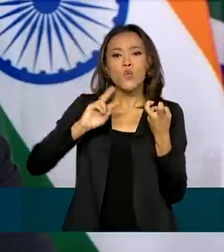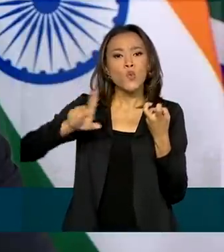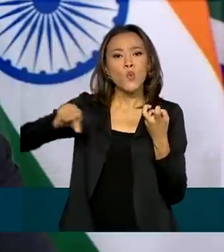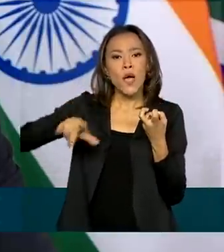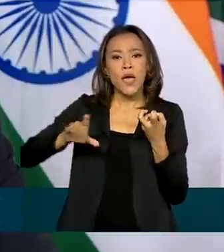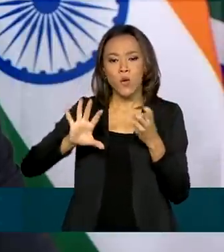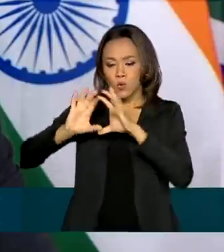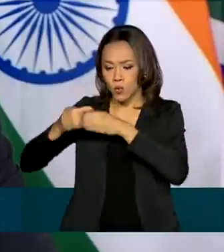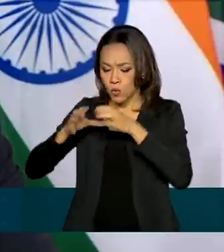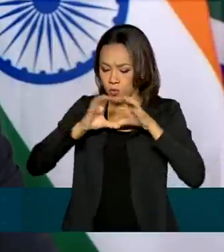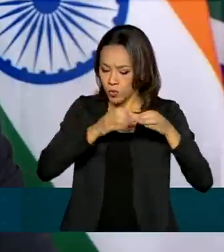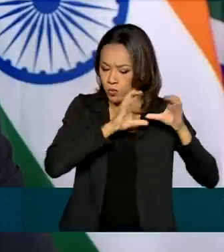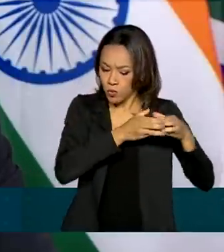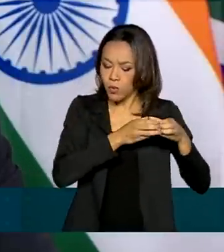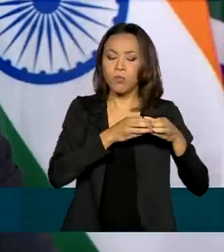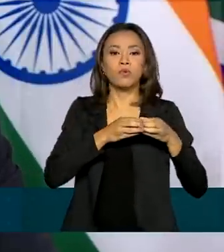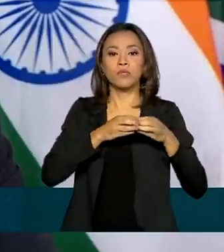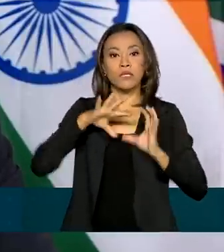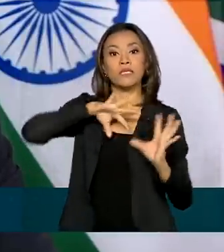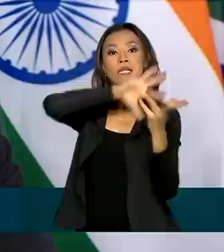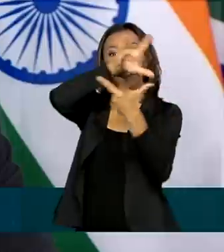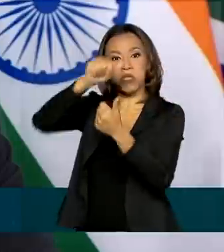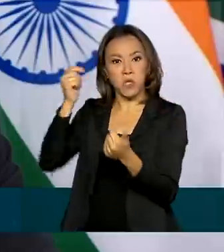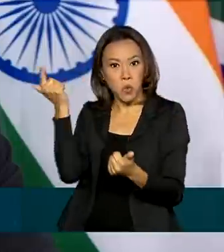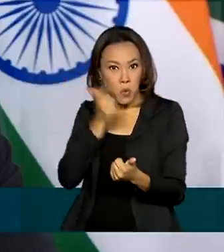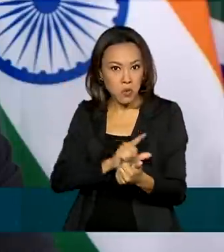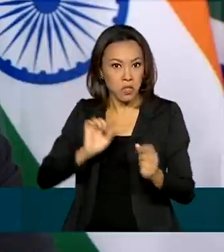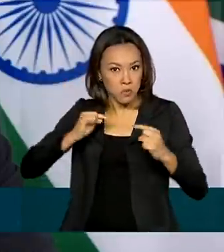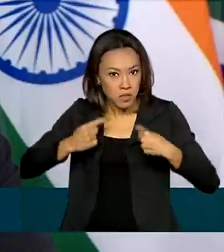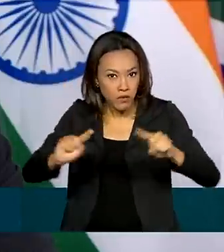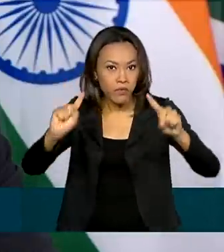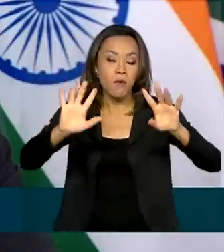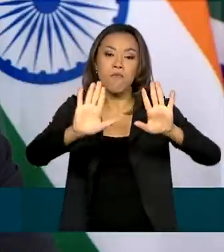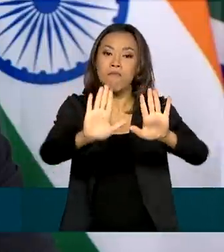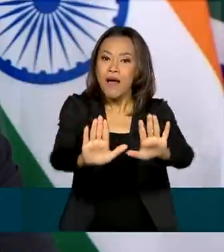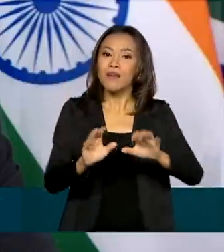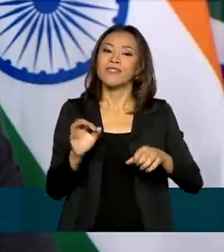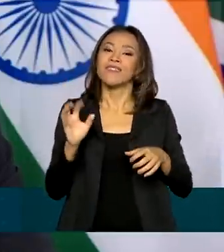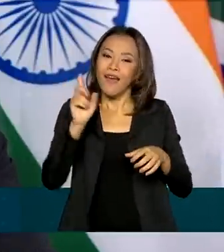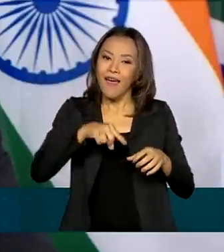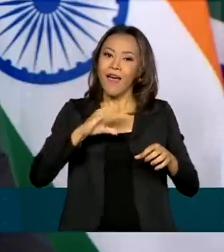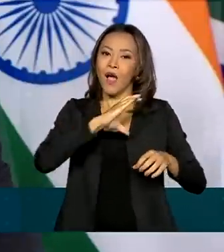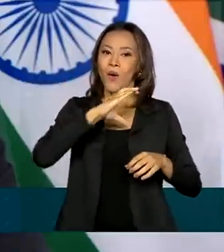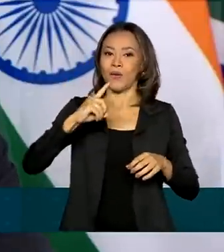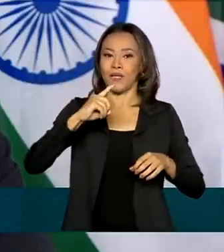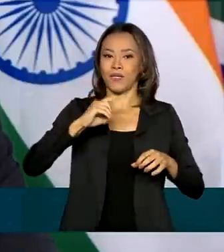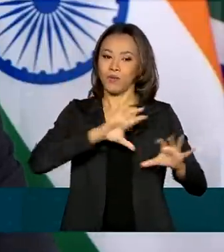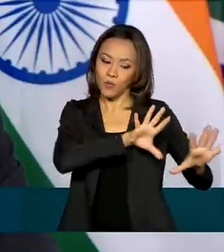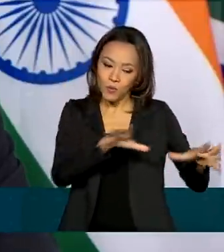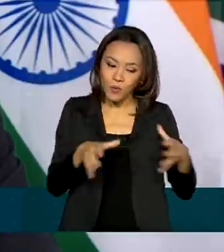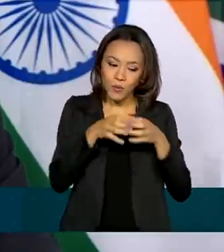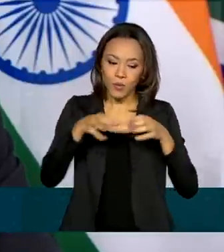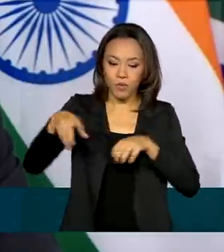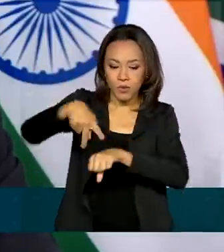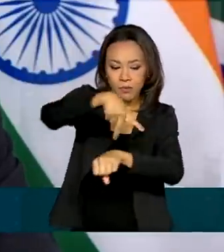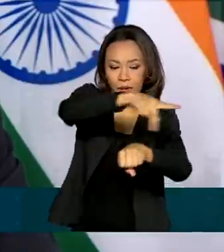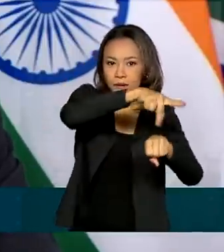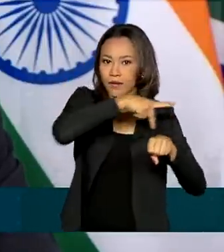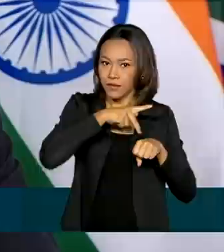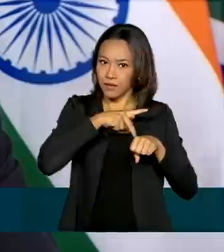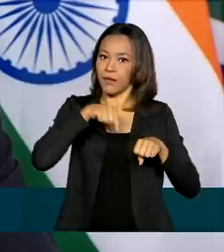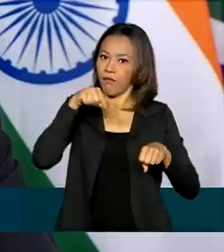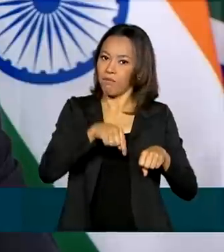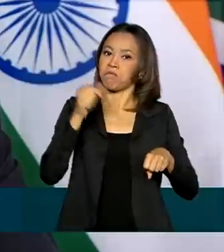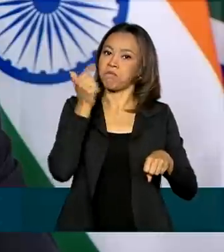internacionais que superaram desafios, mas sim a coordenação entre os nossos países. No Brasil,